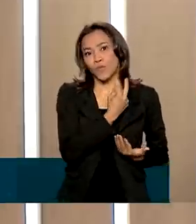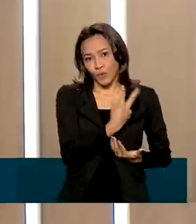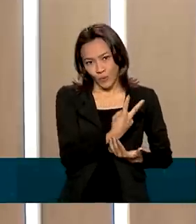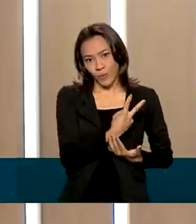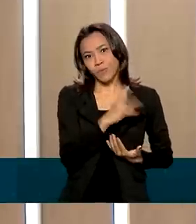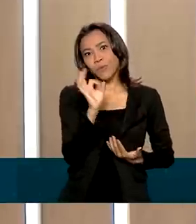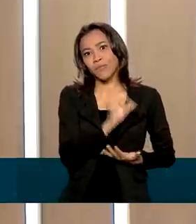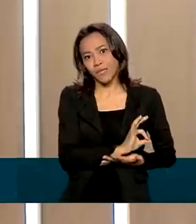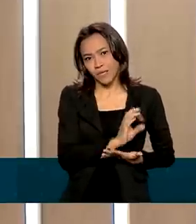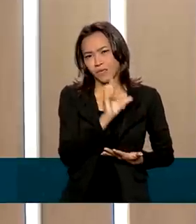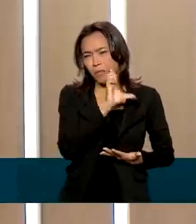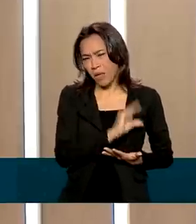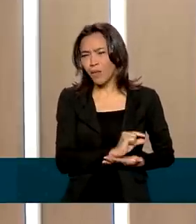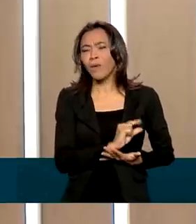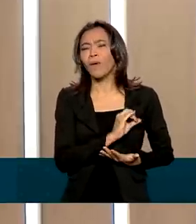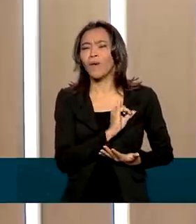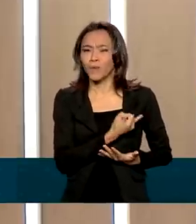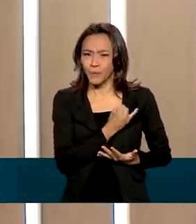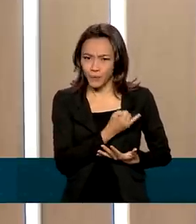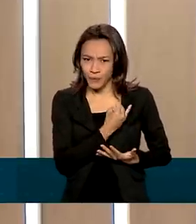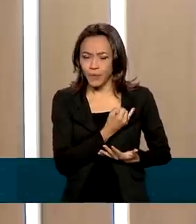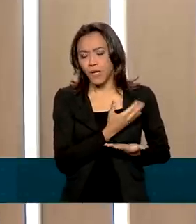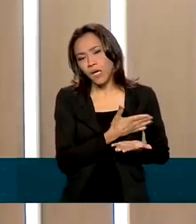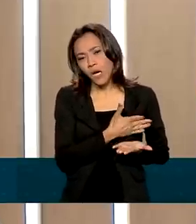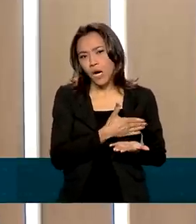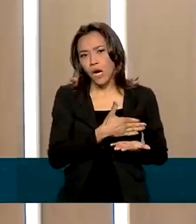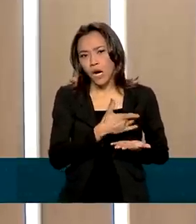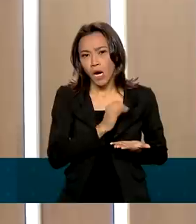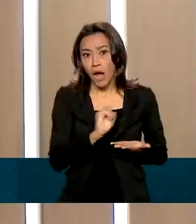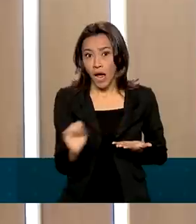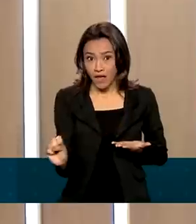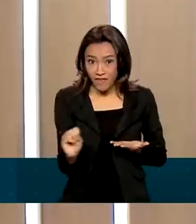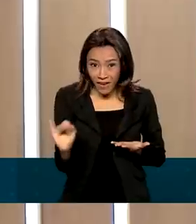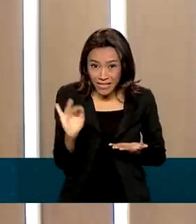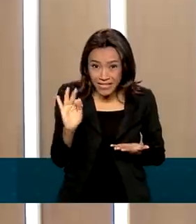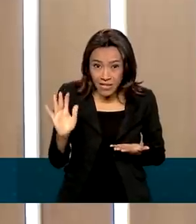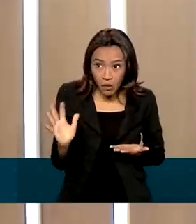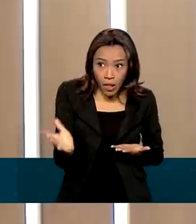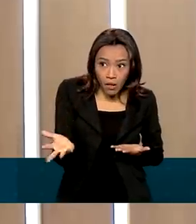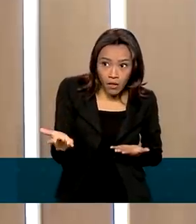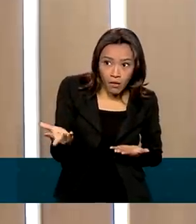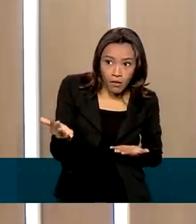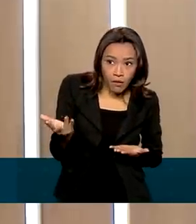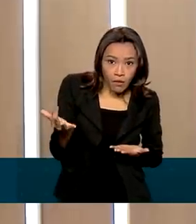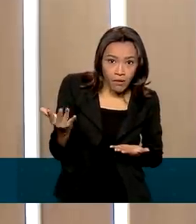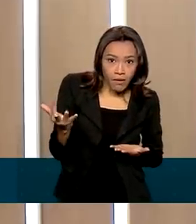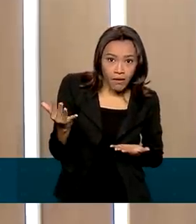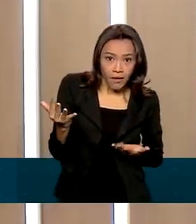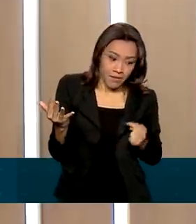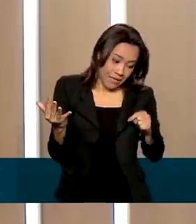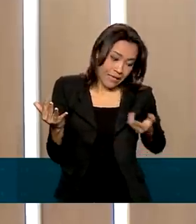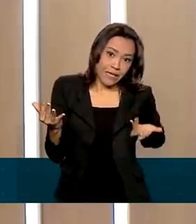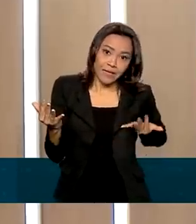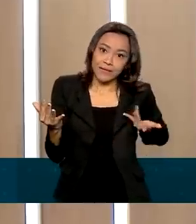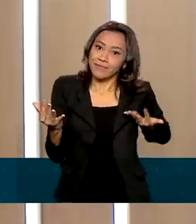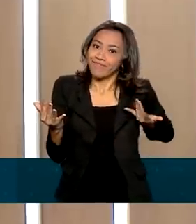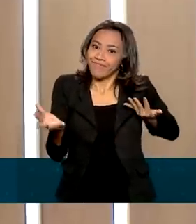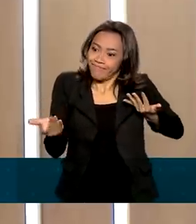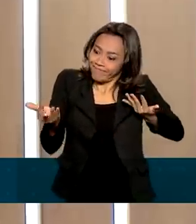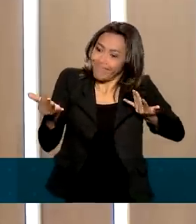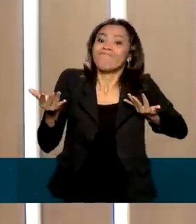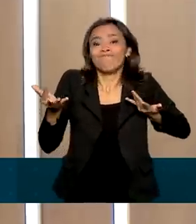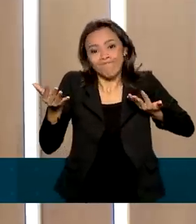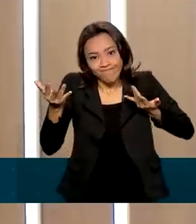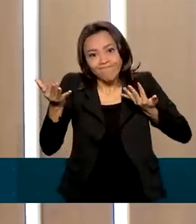uma das menores, se não a menor da história. E, na medida que a inflação foi aparecendo, houve a necessidade de aumentar essa taxa de juros para